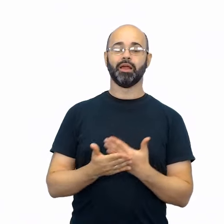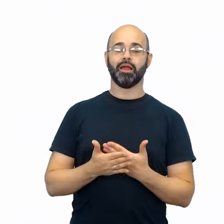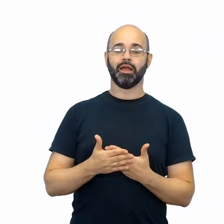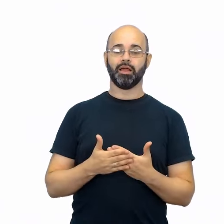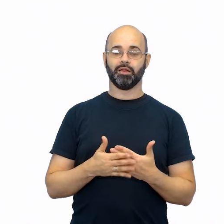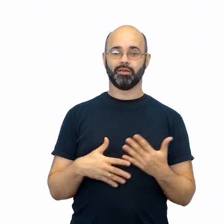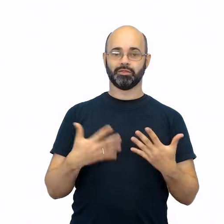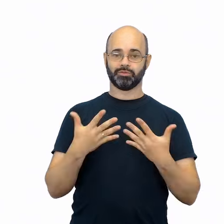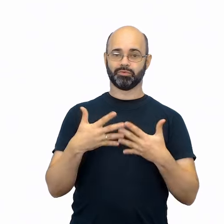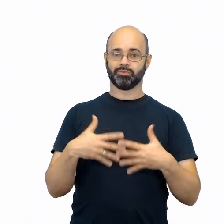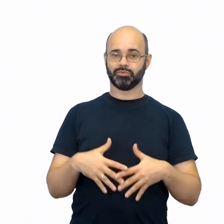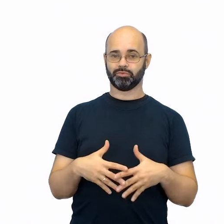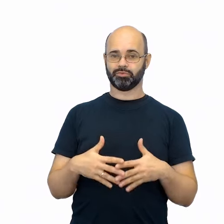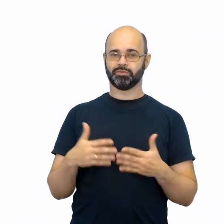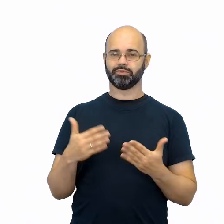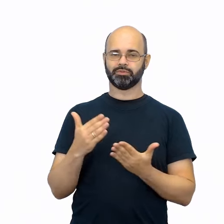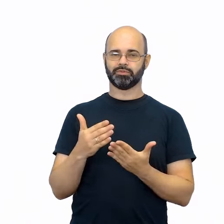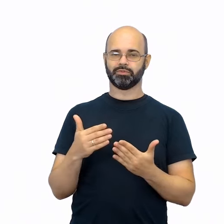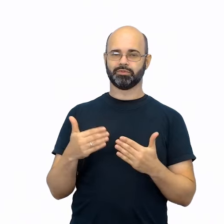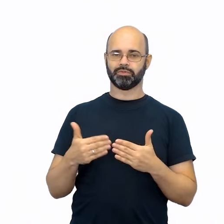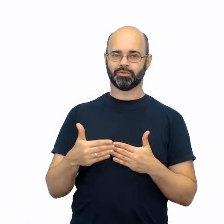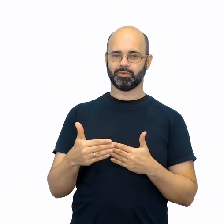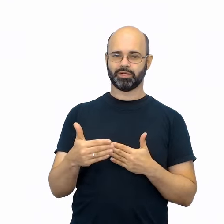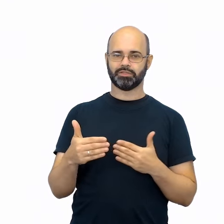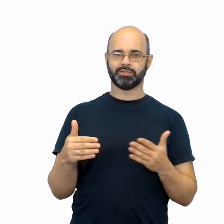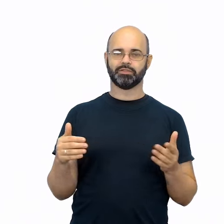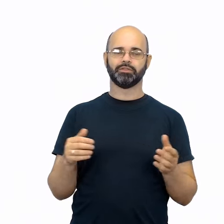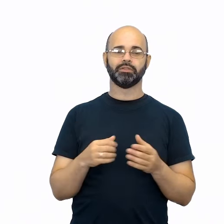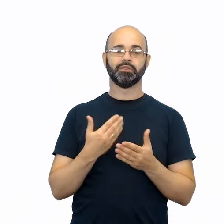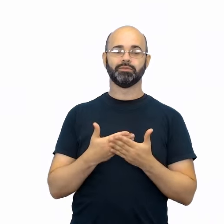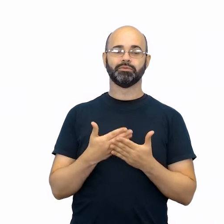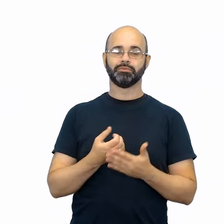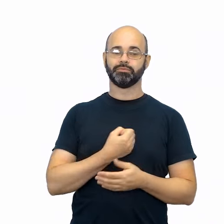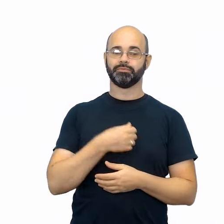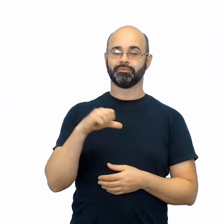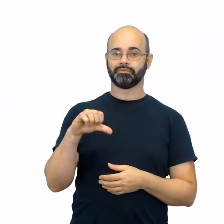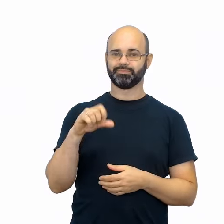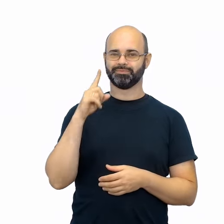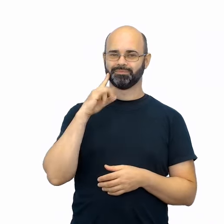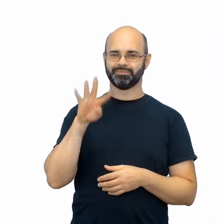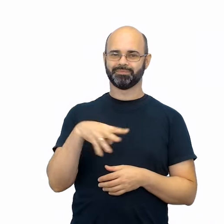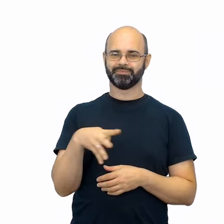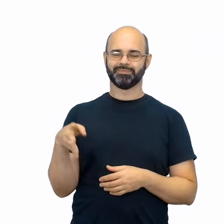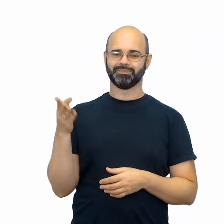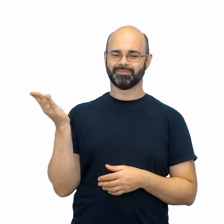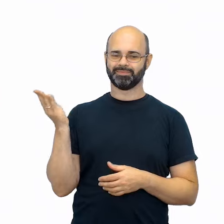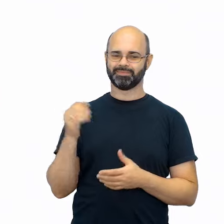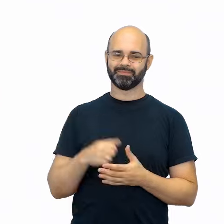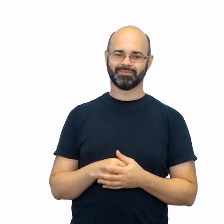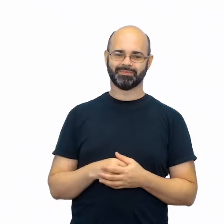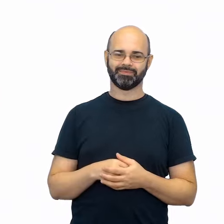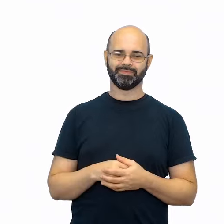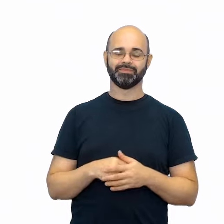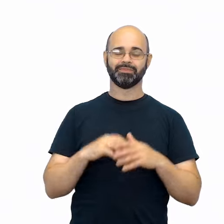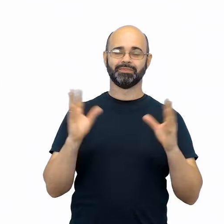9 do primeiro ano. Aqui, nesse próximo slide, vamos então ter uma síntese de cada aula.